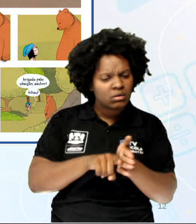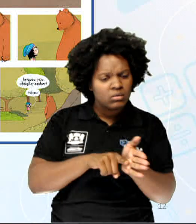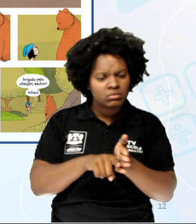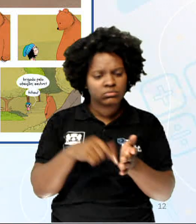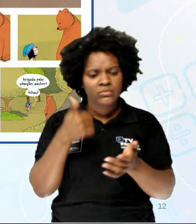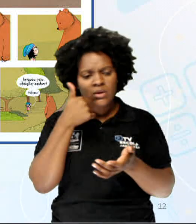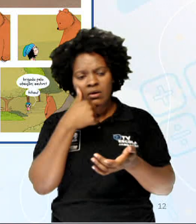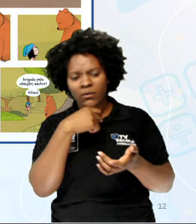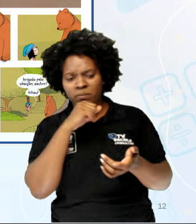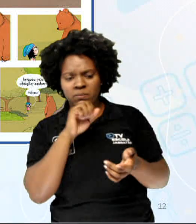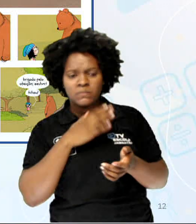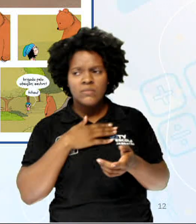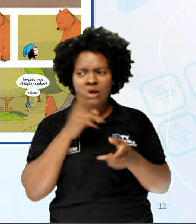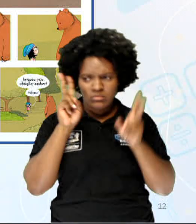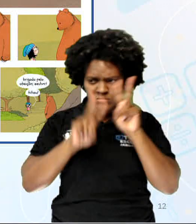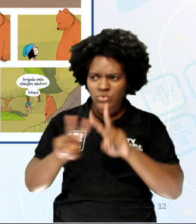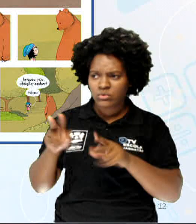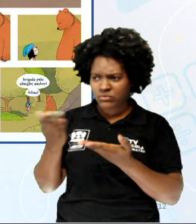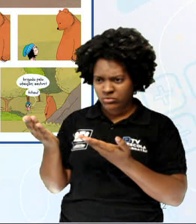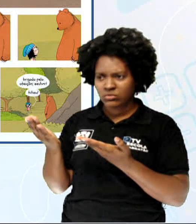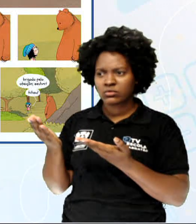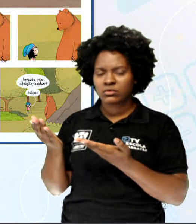pais. O senhor viu eles?